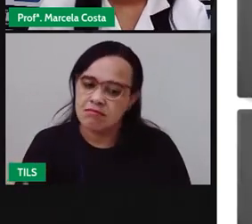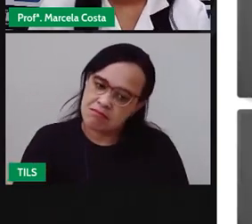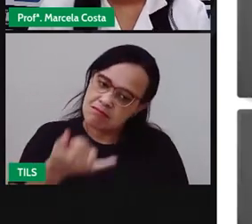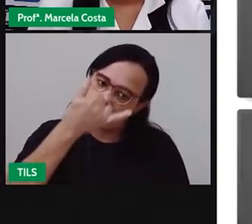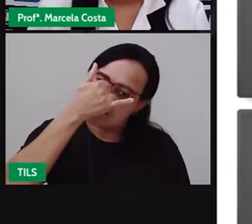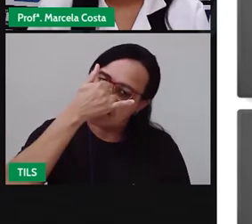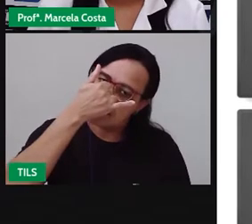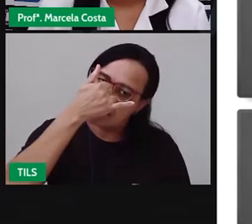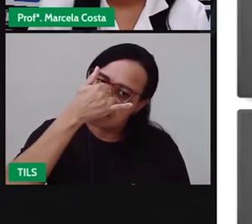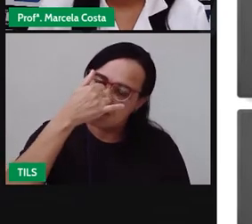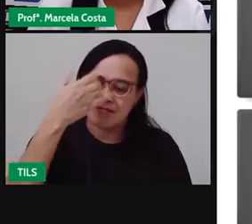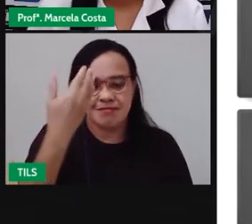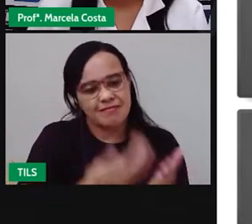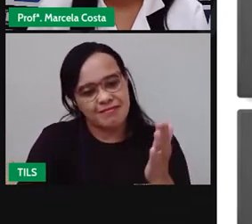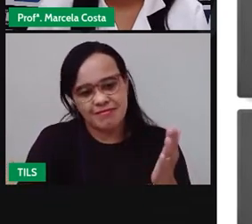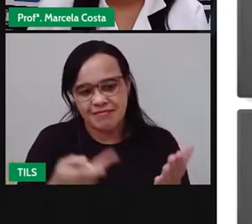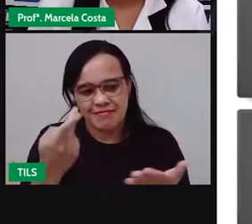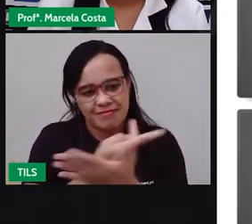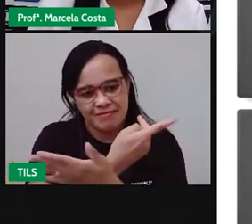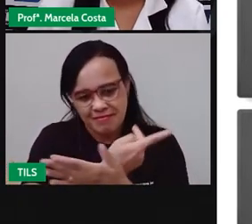Não foi dessa vez.